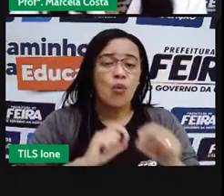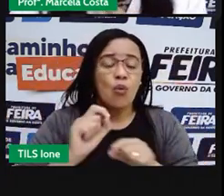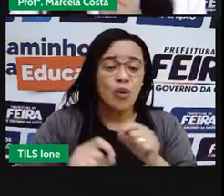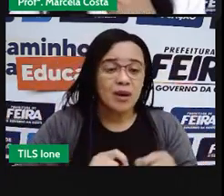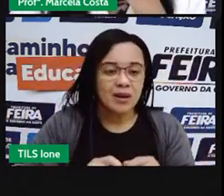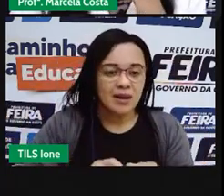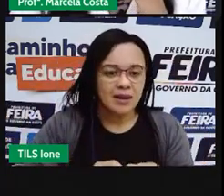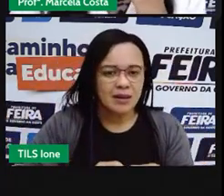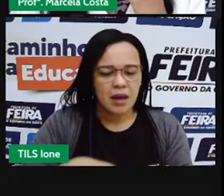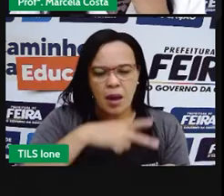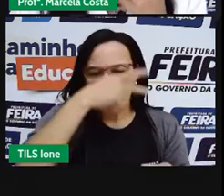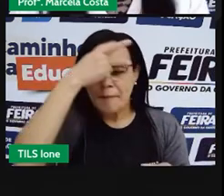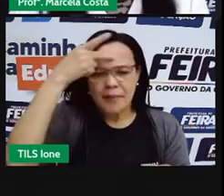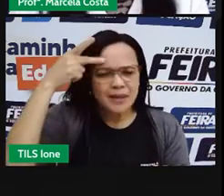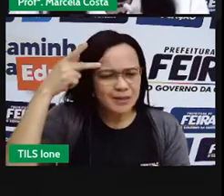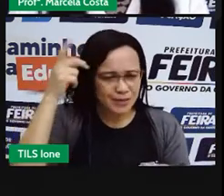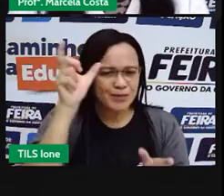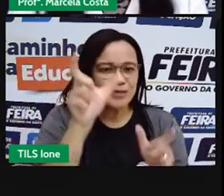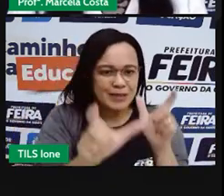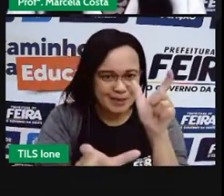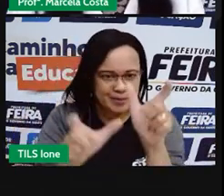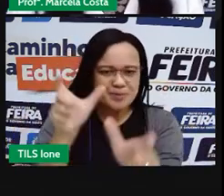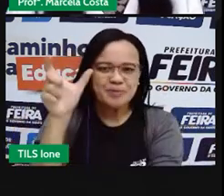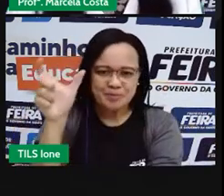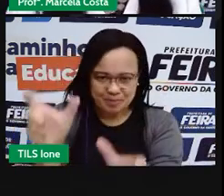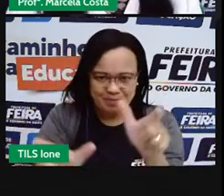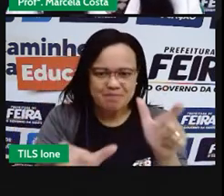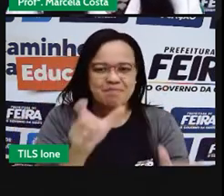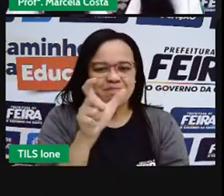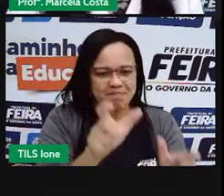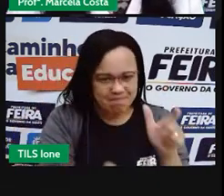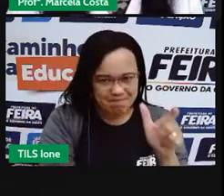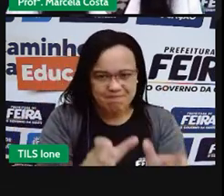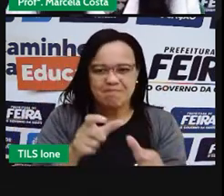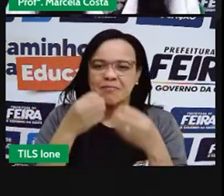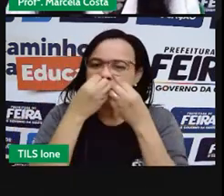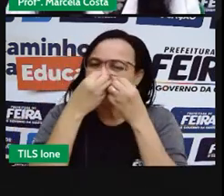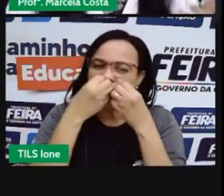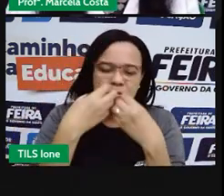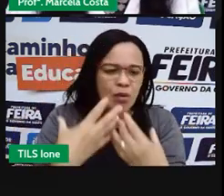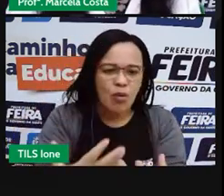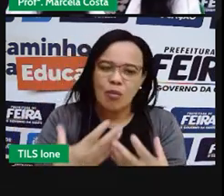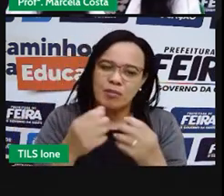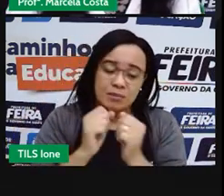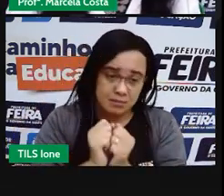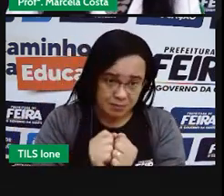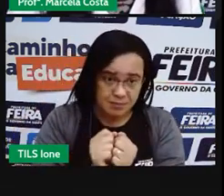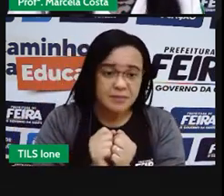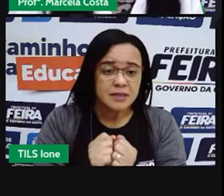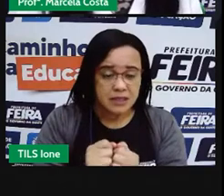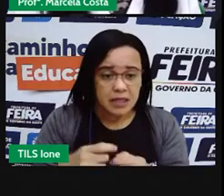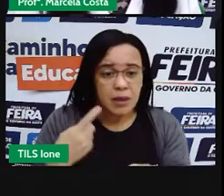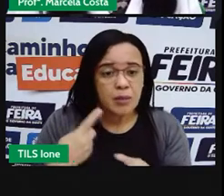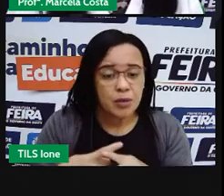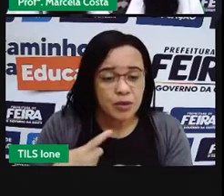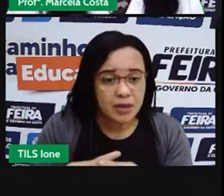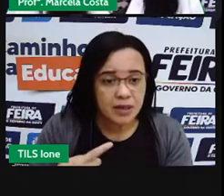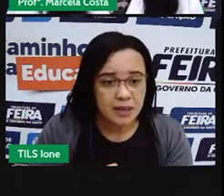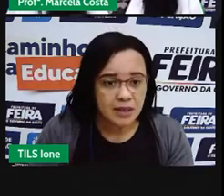pessoas. A melhoria das condições de vida dessas pessoas, com acesso à educação de qualidade,